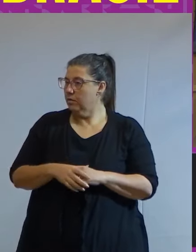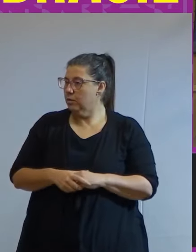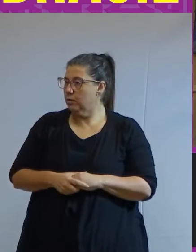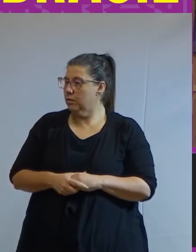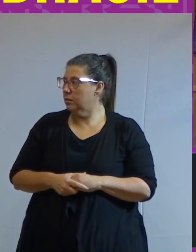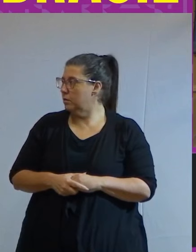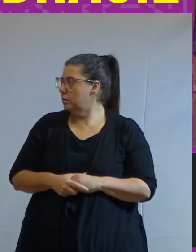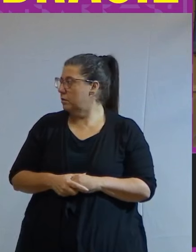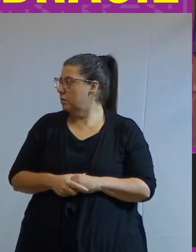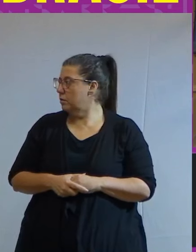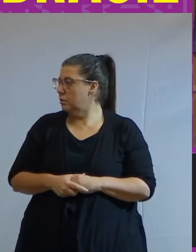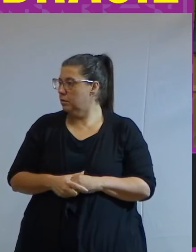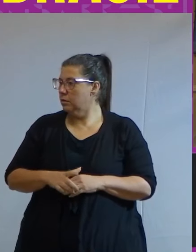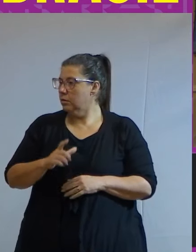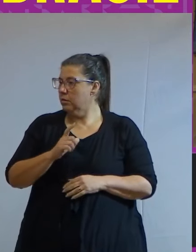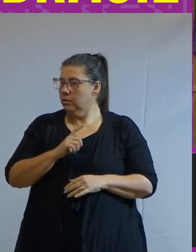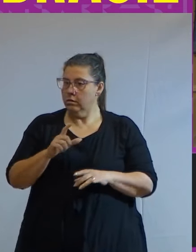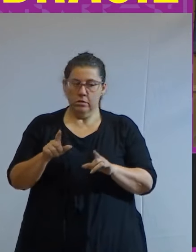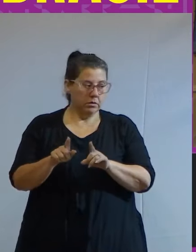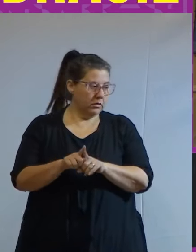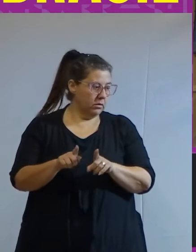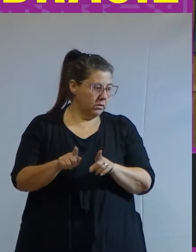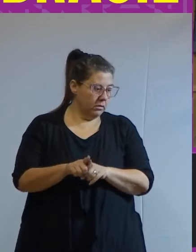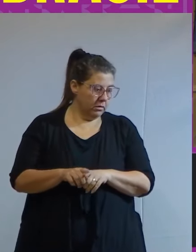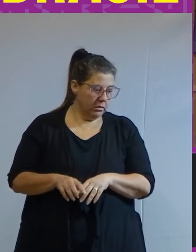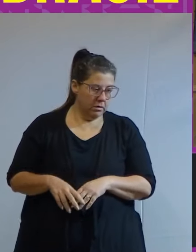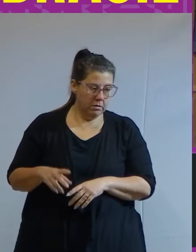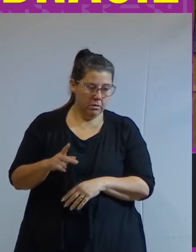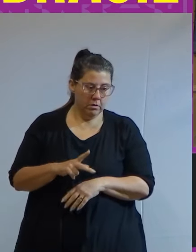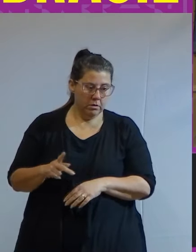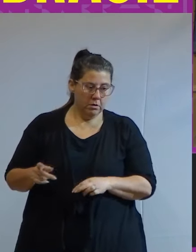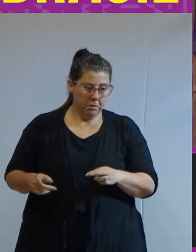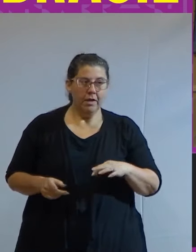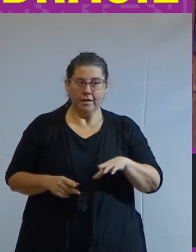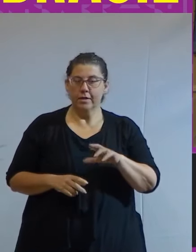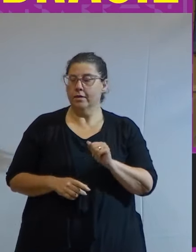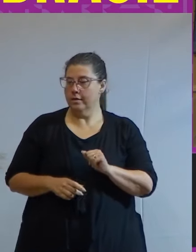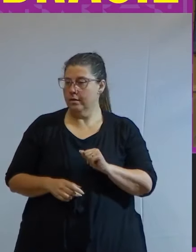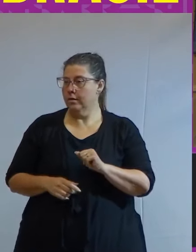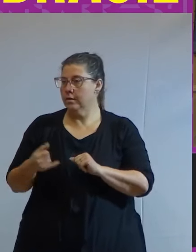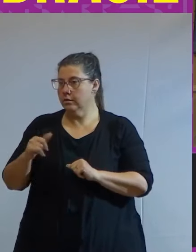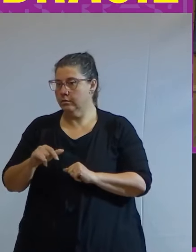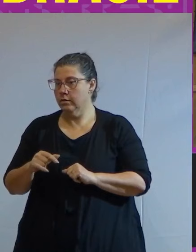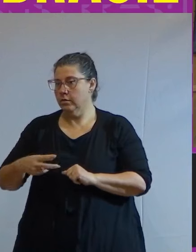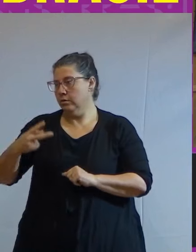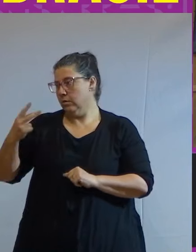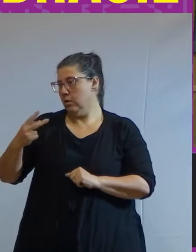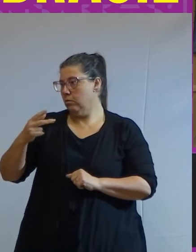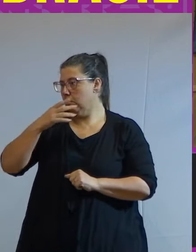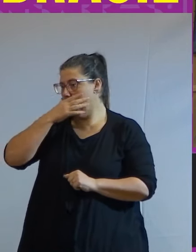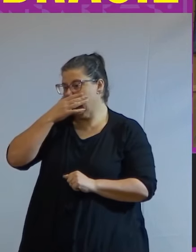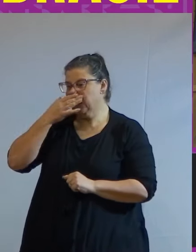nós temos então a questão da professora Maria Arminda se houver mais uma segunda questão